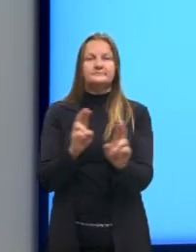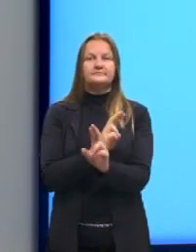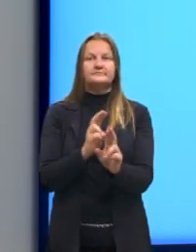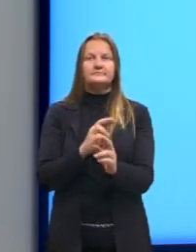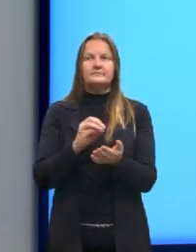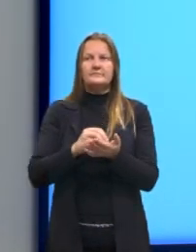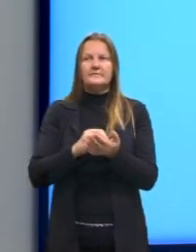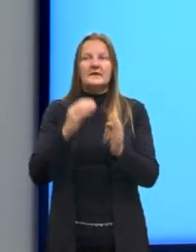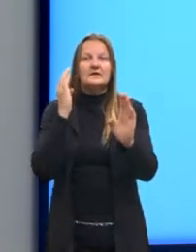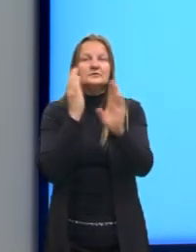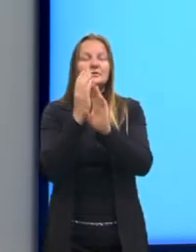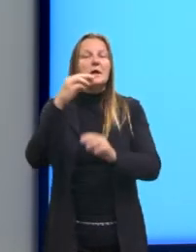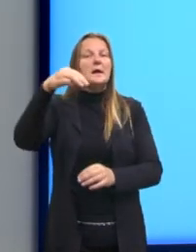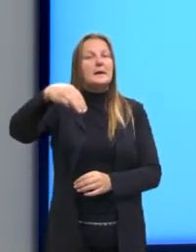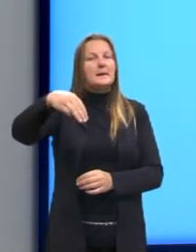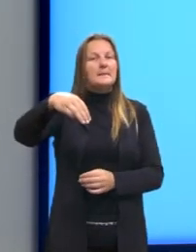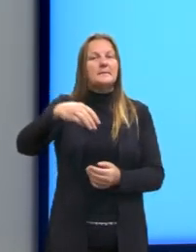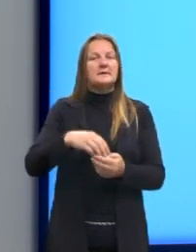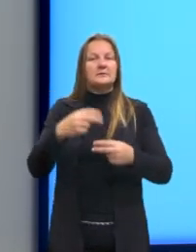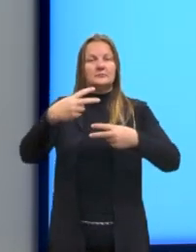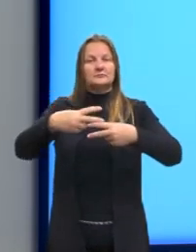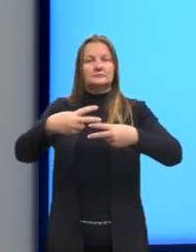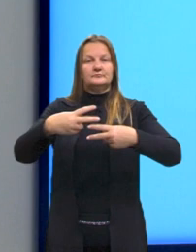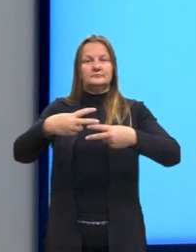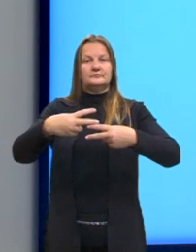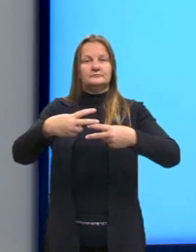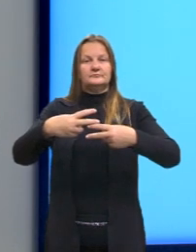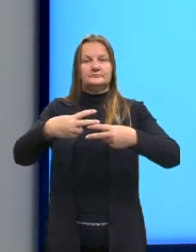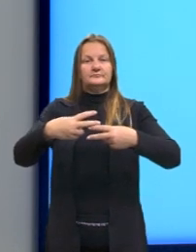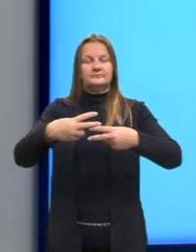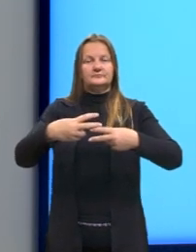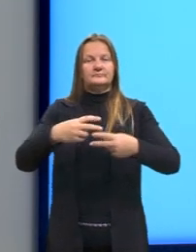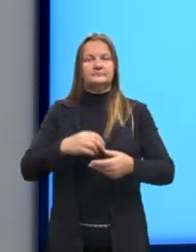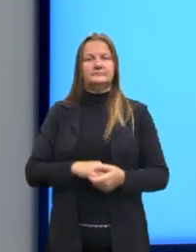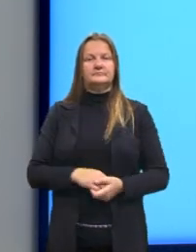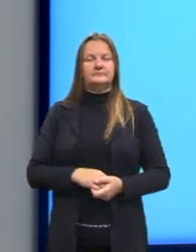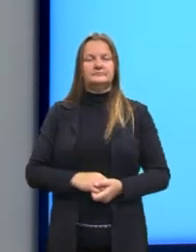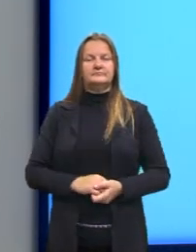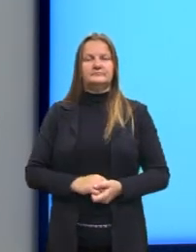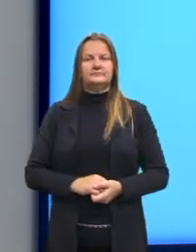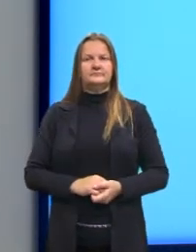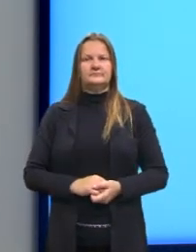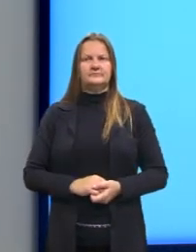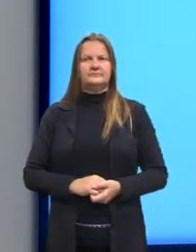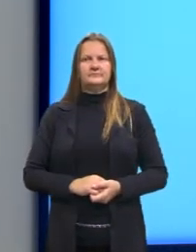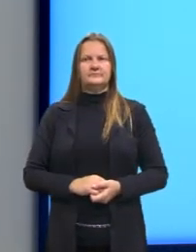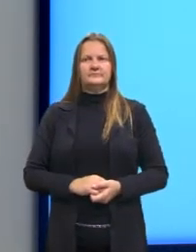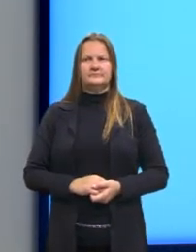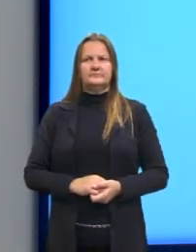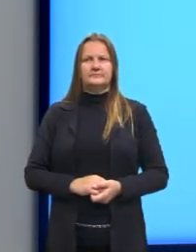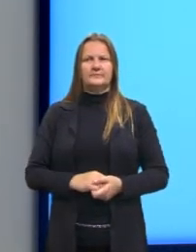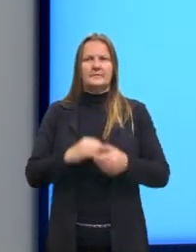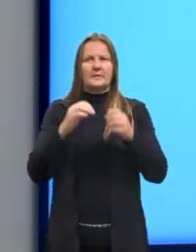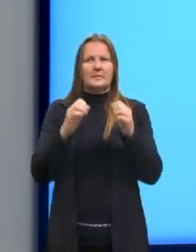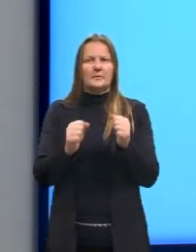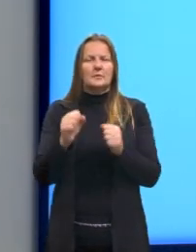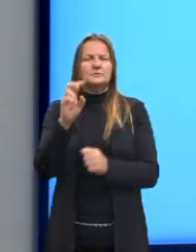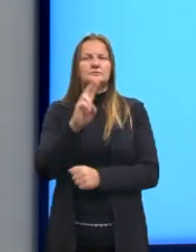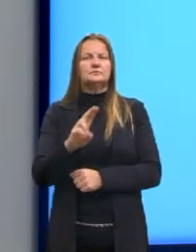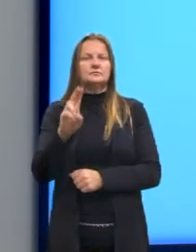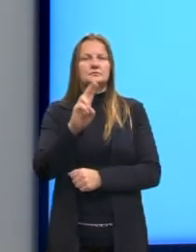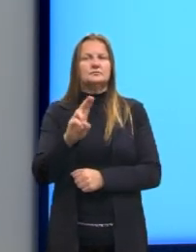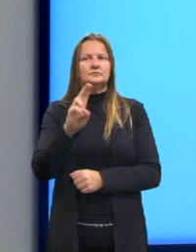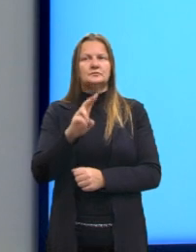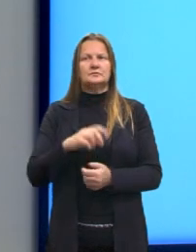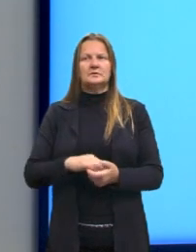Descobrir o nosso coeficiente angular, o M. E aí, nós podemos utilizar, então,